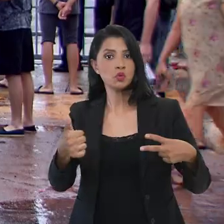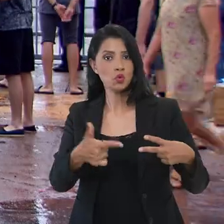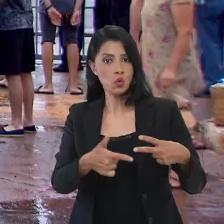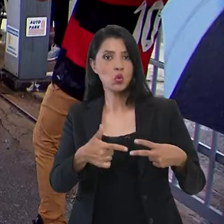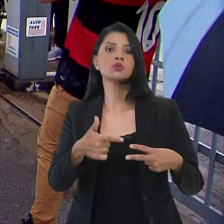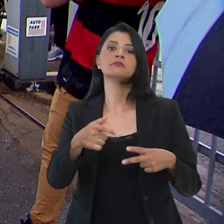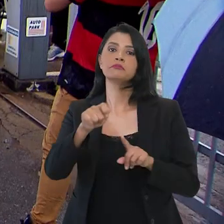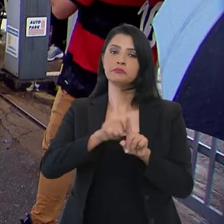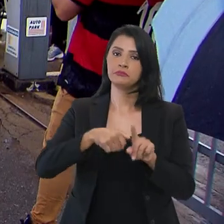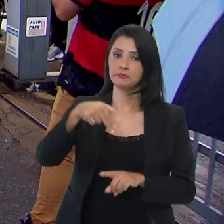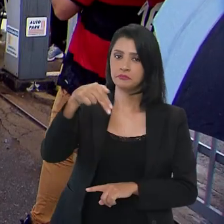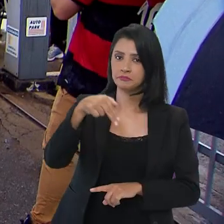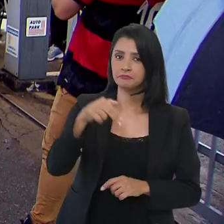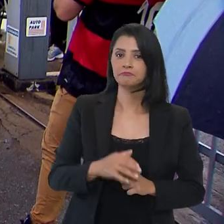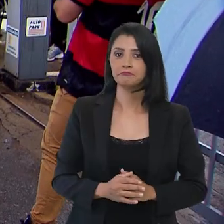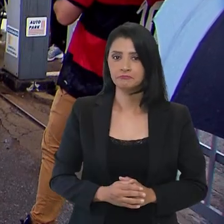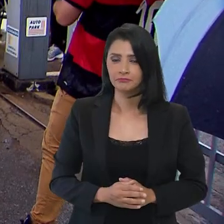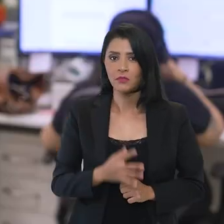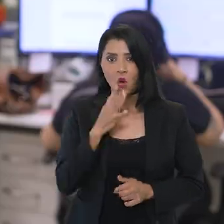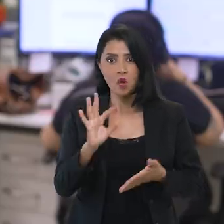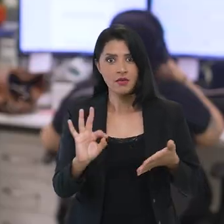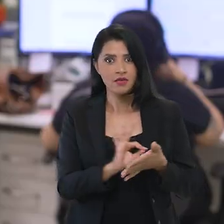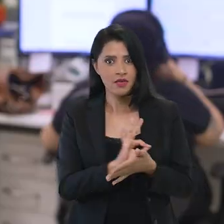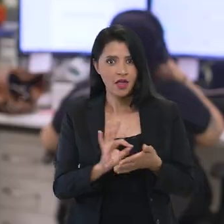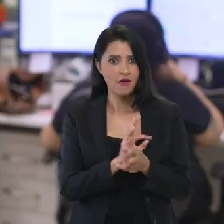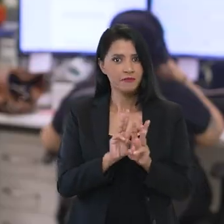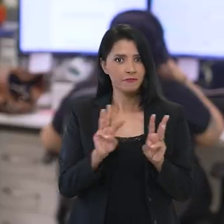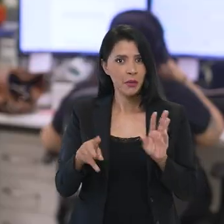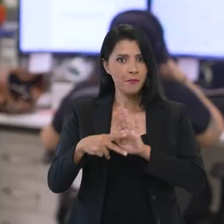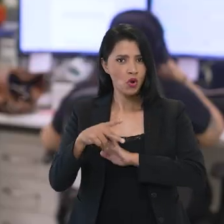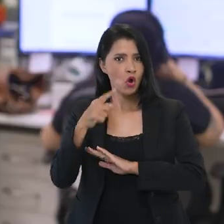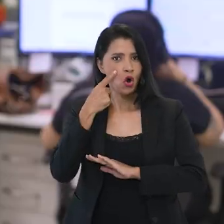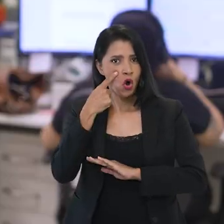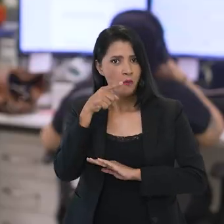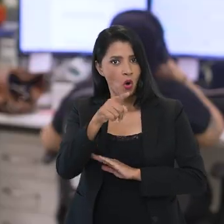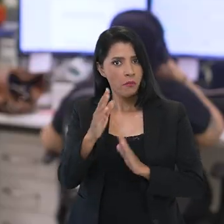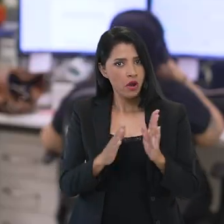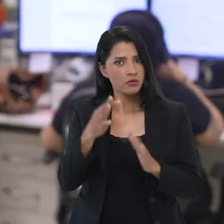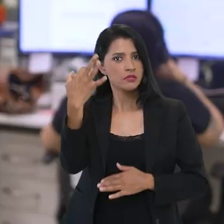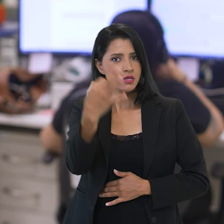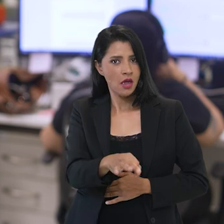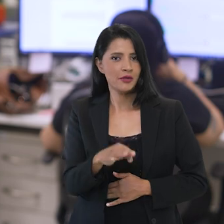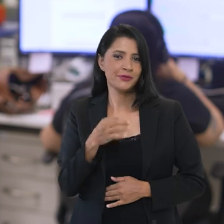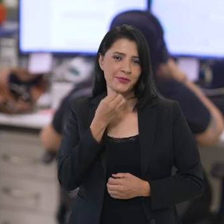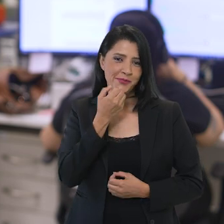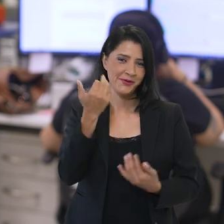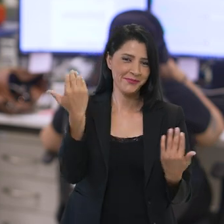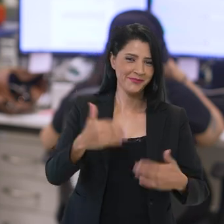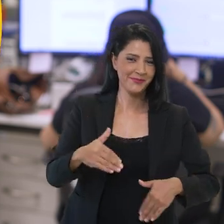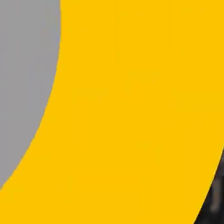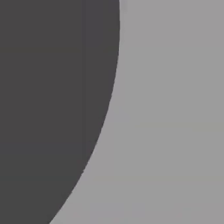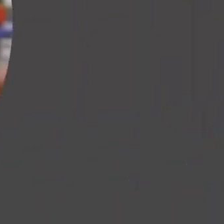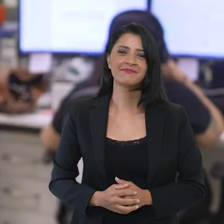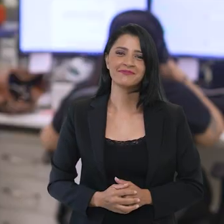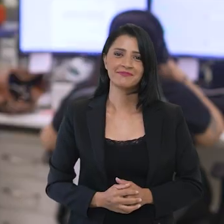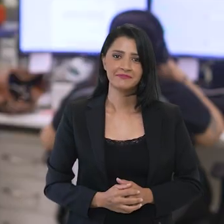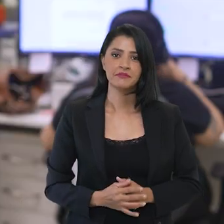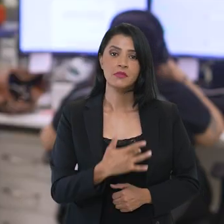dias 5 e 12 de novembro. Inscreva-se na página do participante dentro do prazo e boa prova!